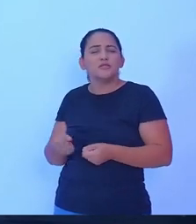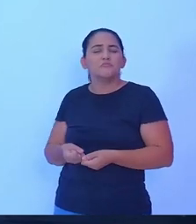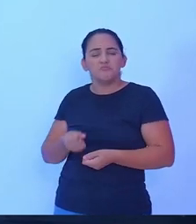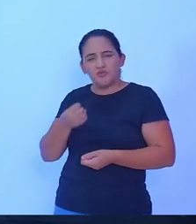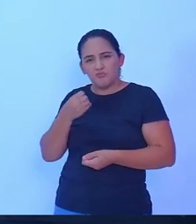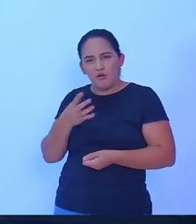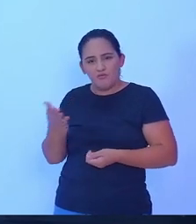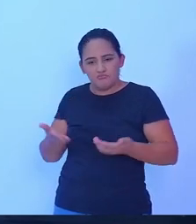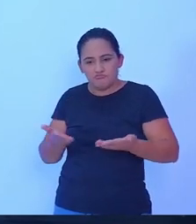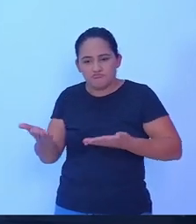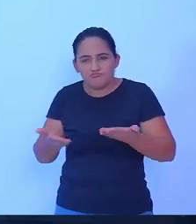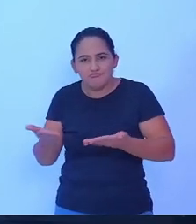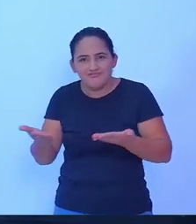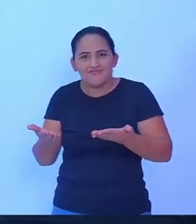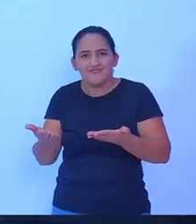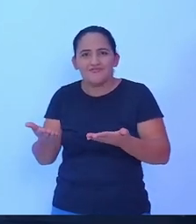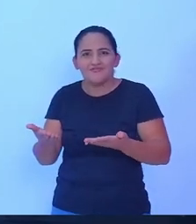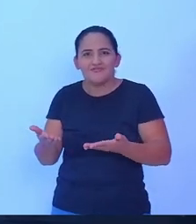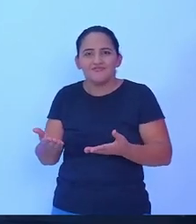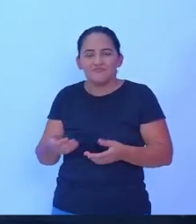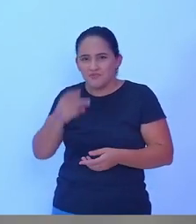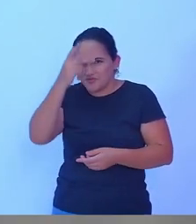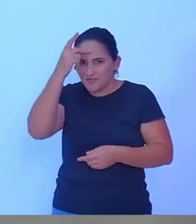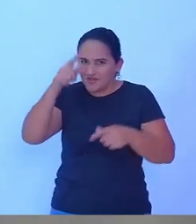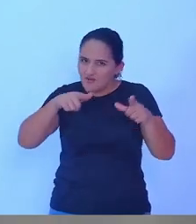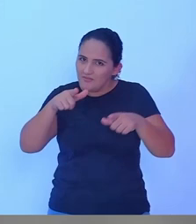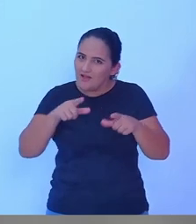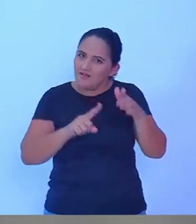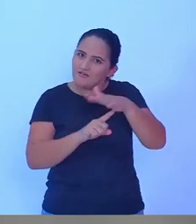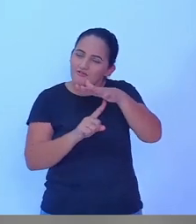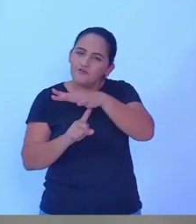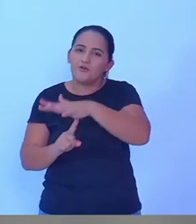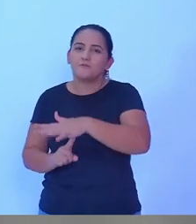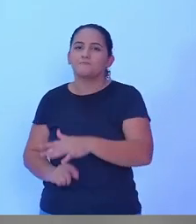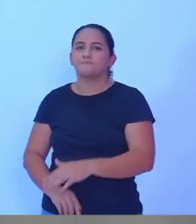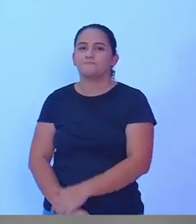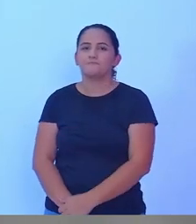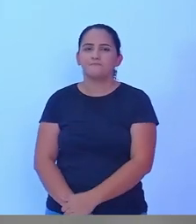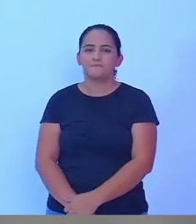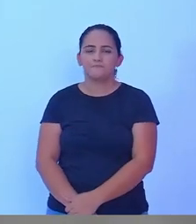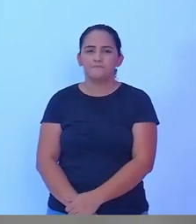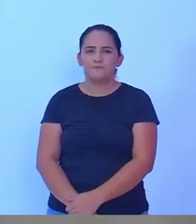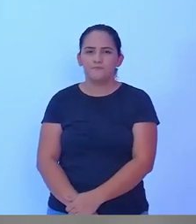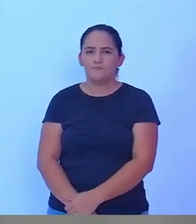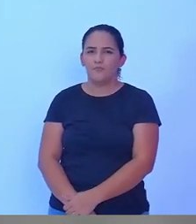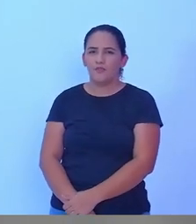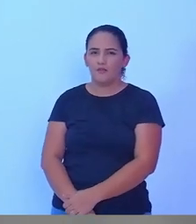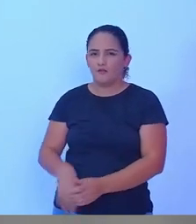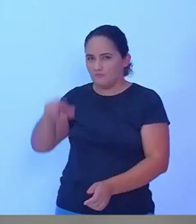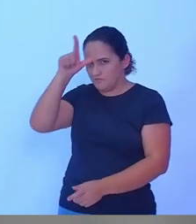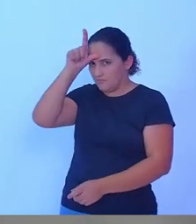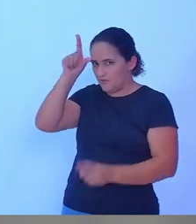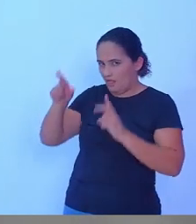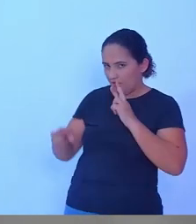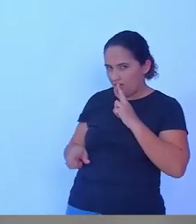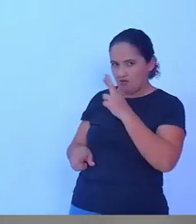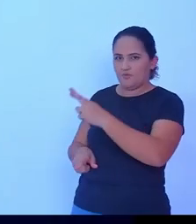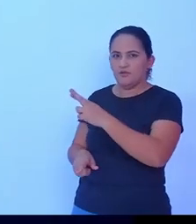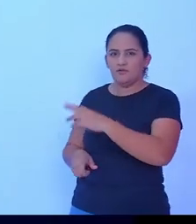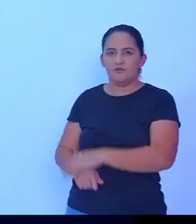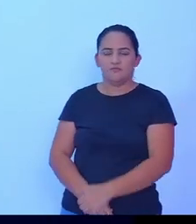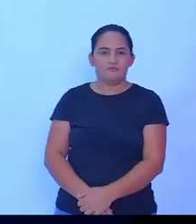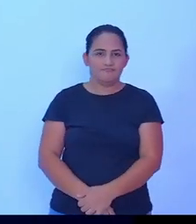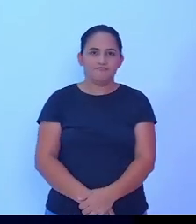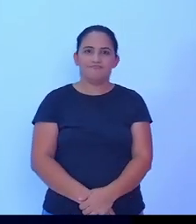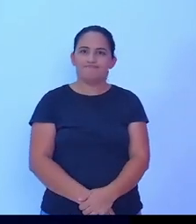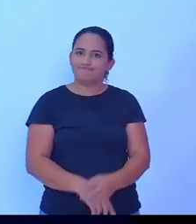pelos nossos agricultores familiares. O candidato Lucindo, Sotelli tem um minuto para a réplica. Vejam